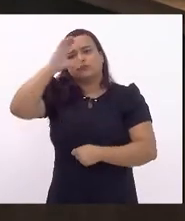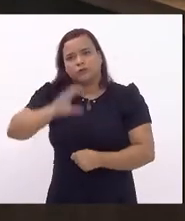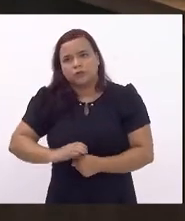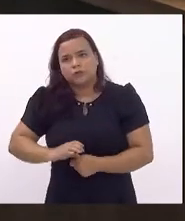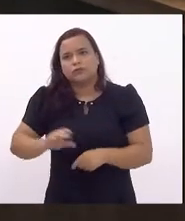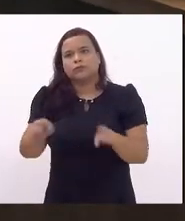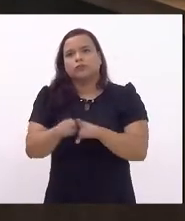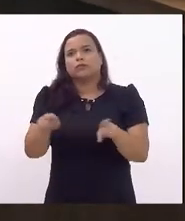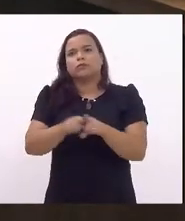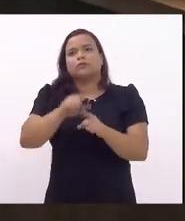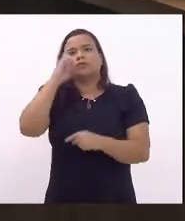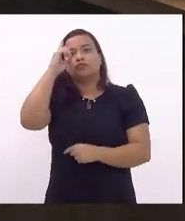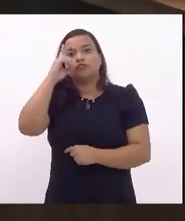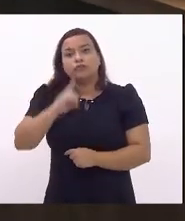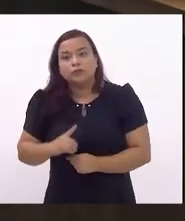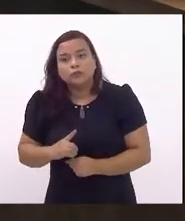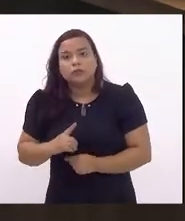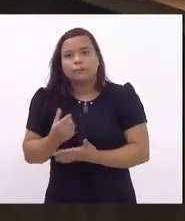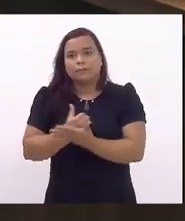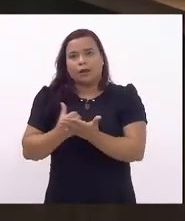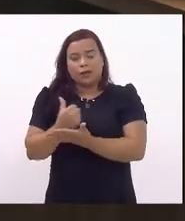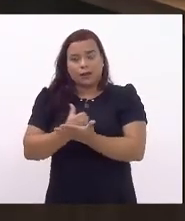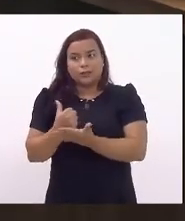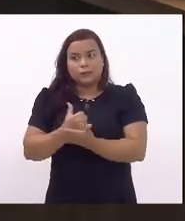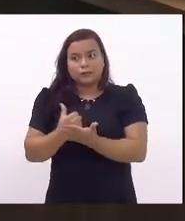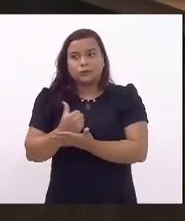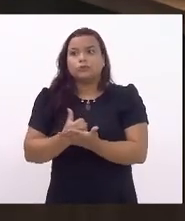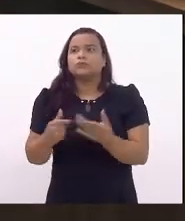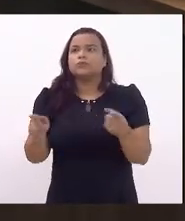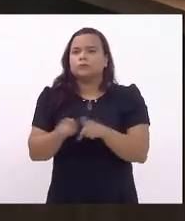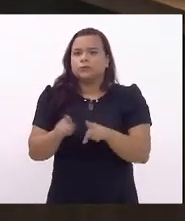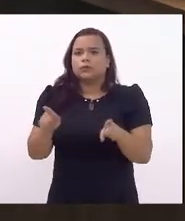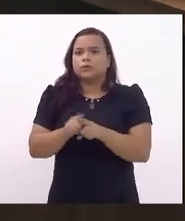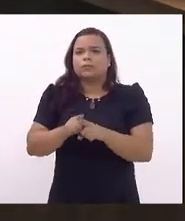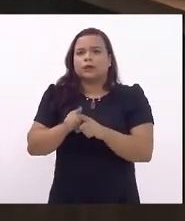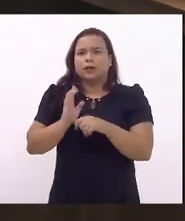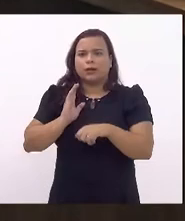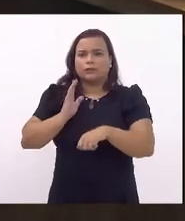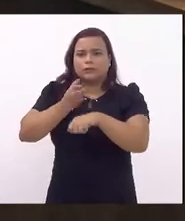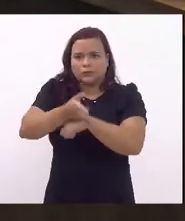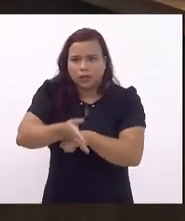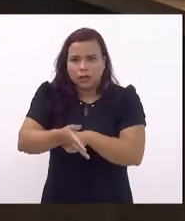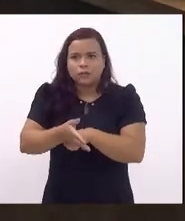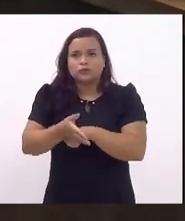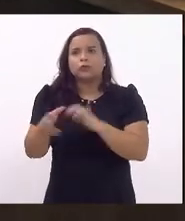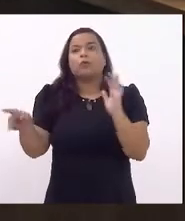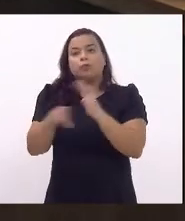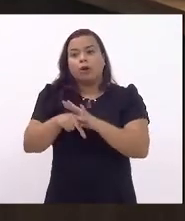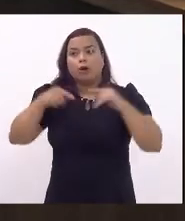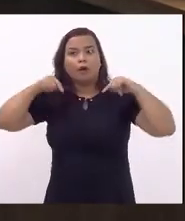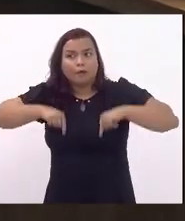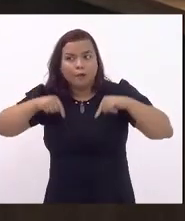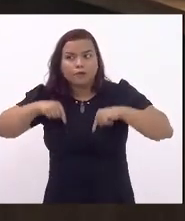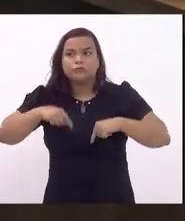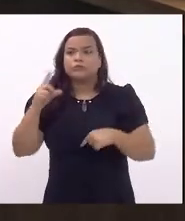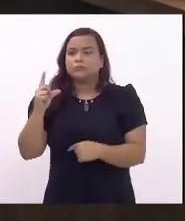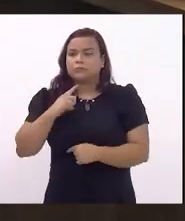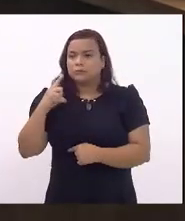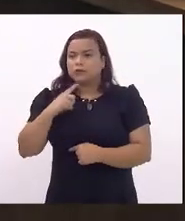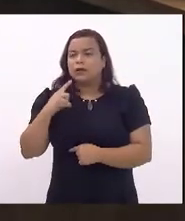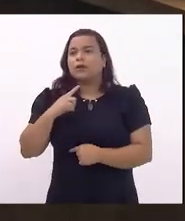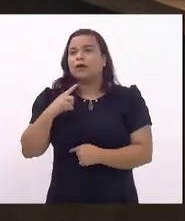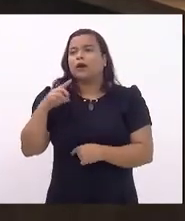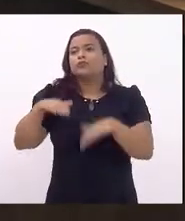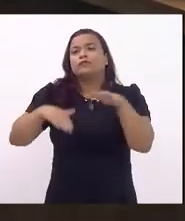a direitos mais básicos, mas não só isso, acesso àqueles e aquelas que hoje sequer têm um